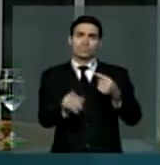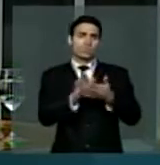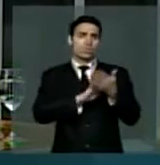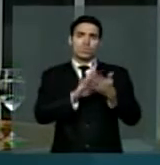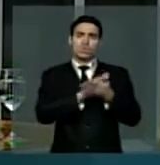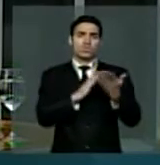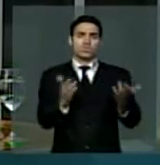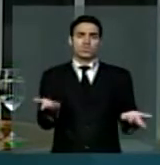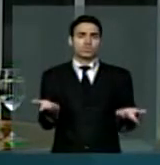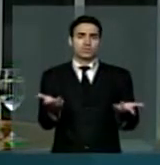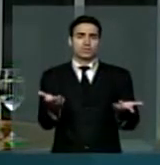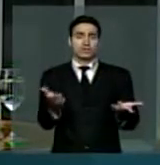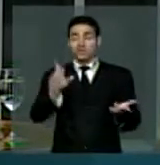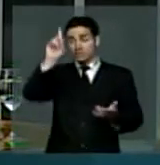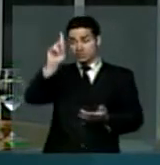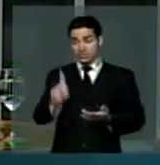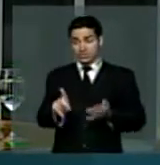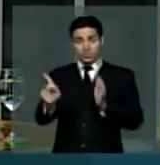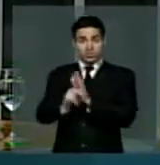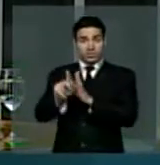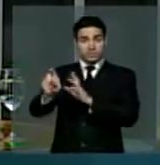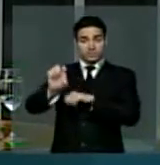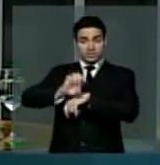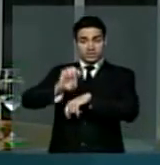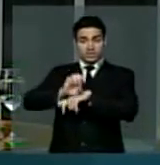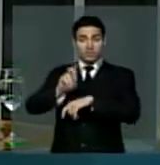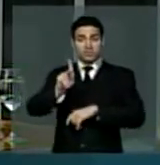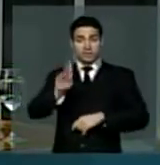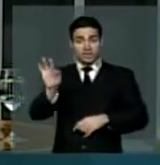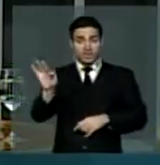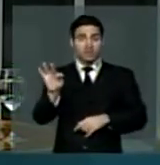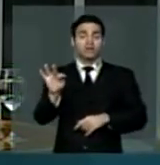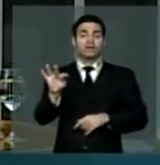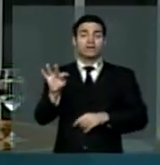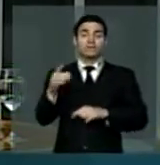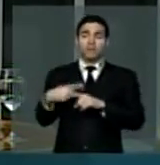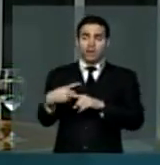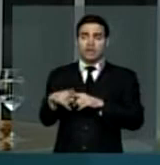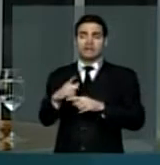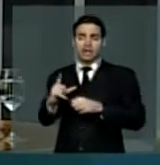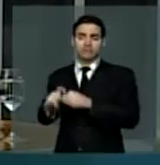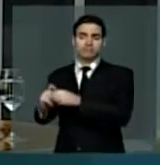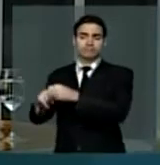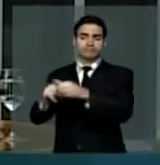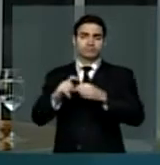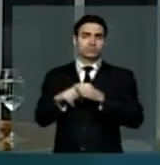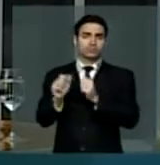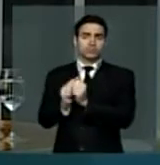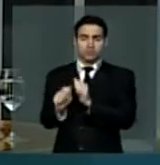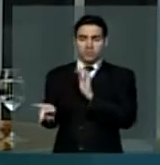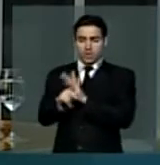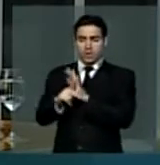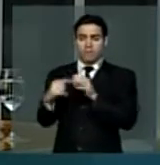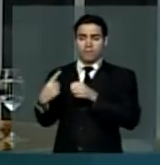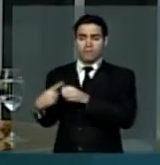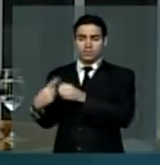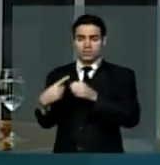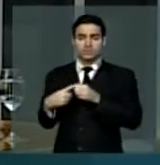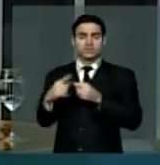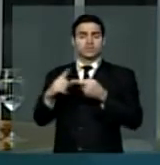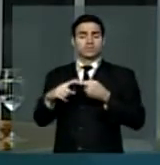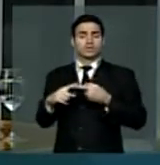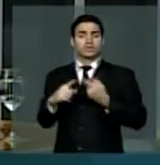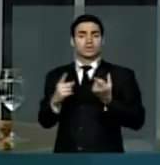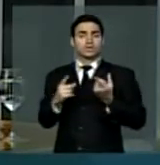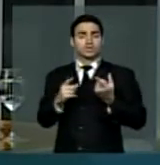discursiva da direção estadual do PT, que animava companheiras e companheiros dos municípios do interior